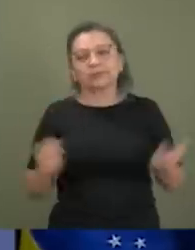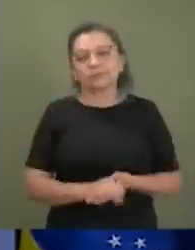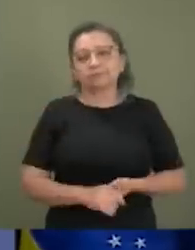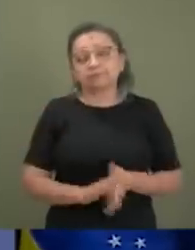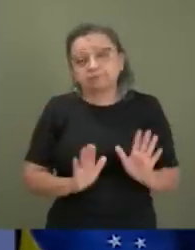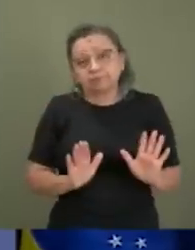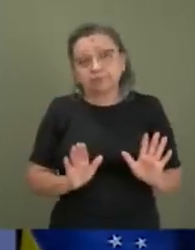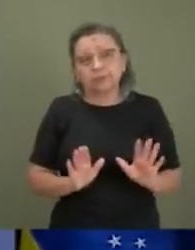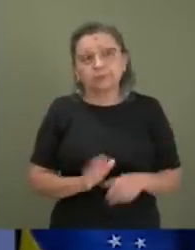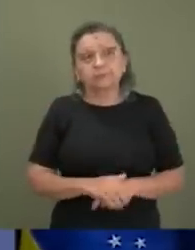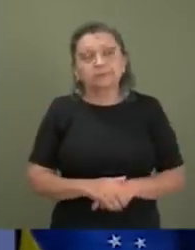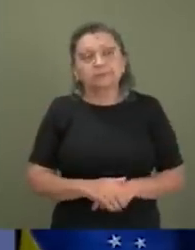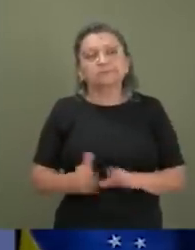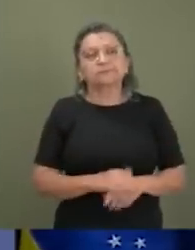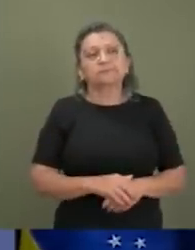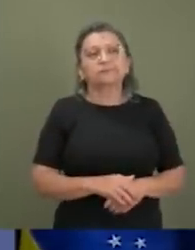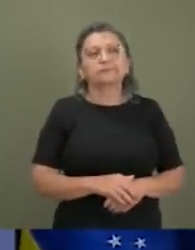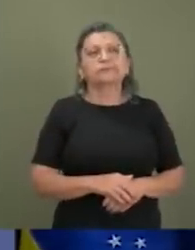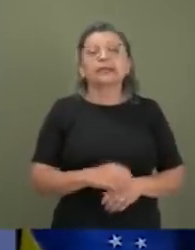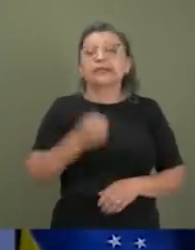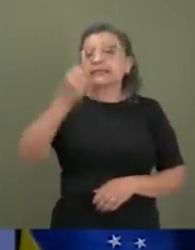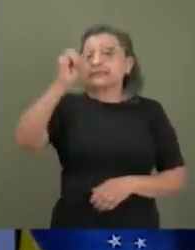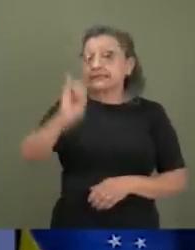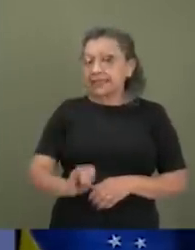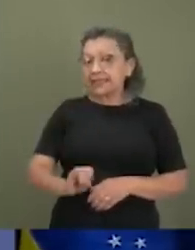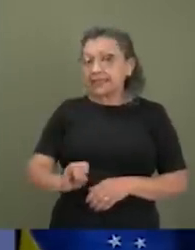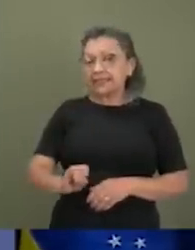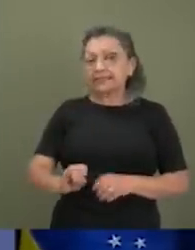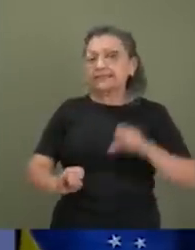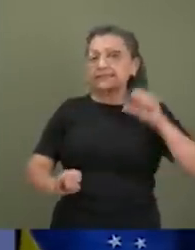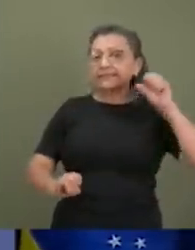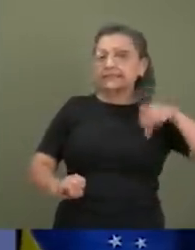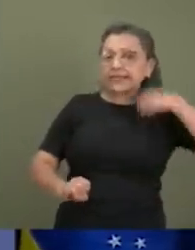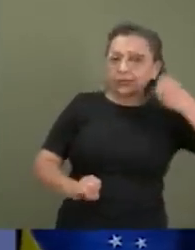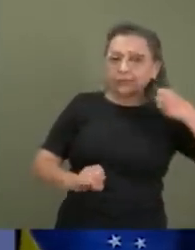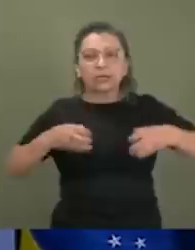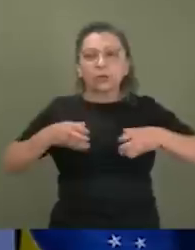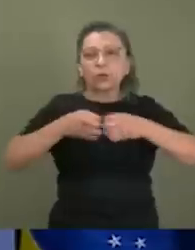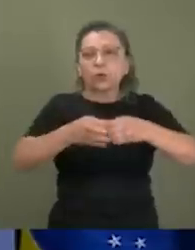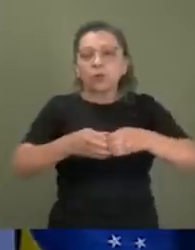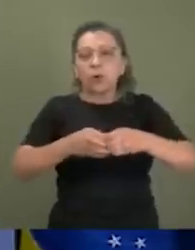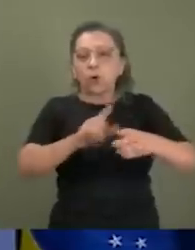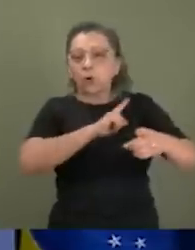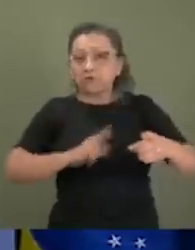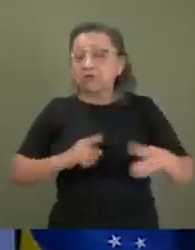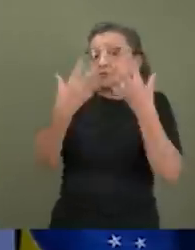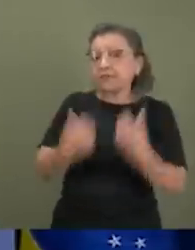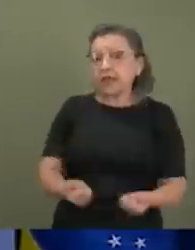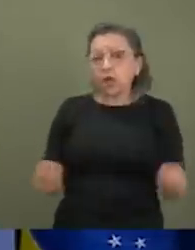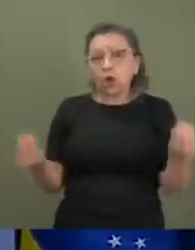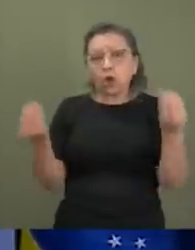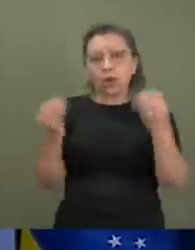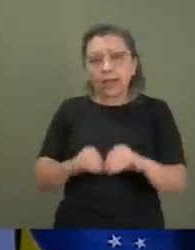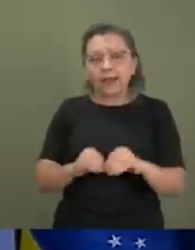Politicamente falando, para encerrar a parte política, se o governo, se os senadores do governo e os deputados do governo toparem colocar